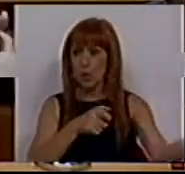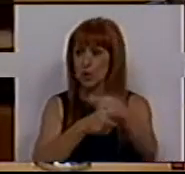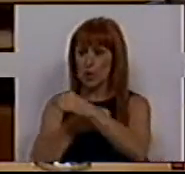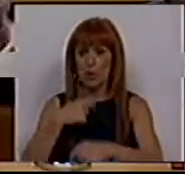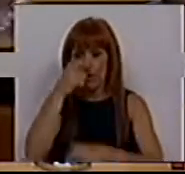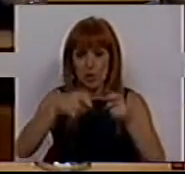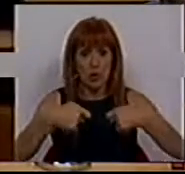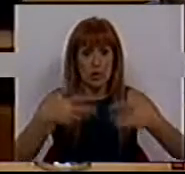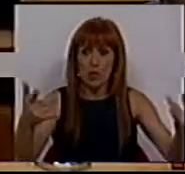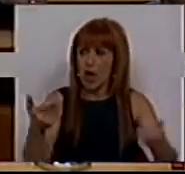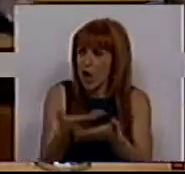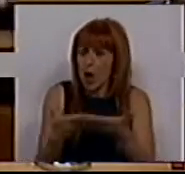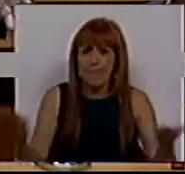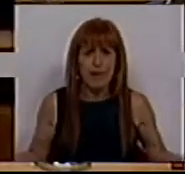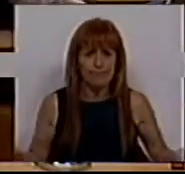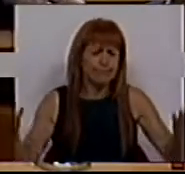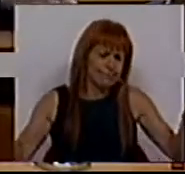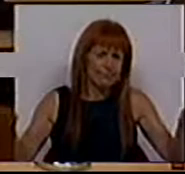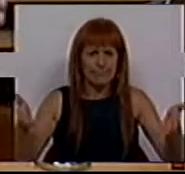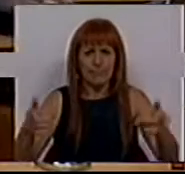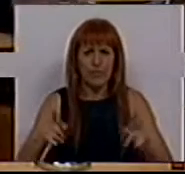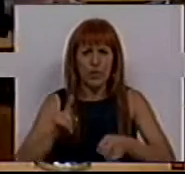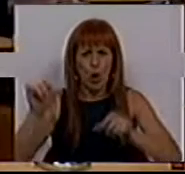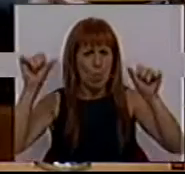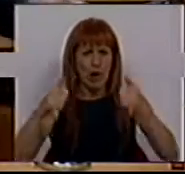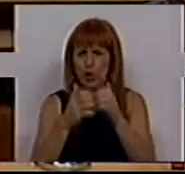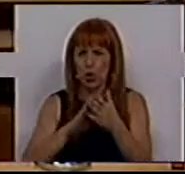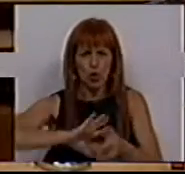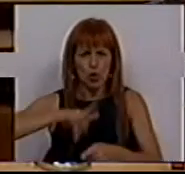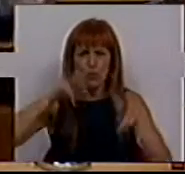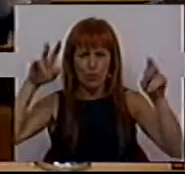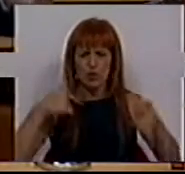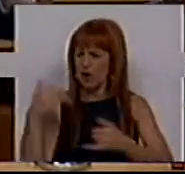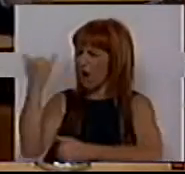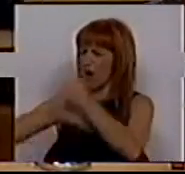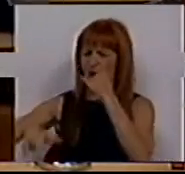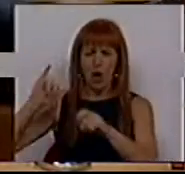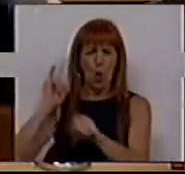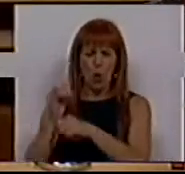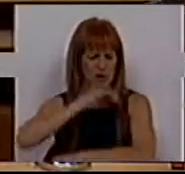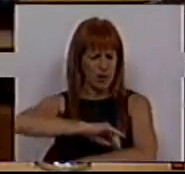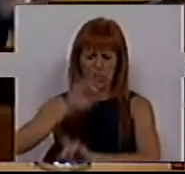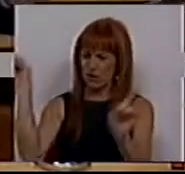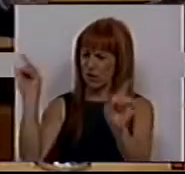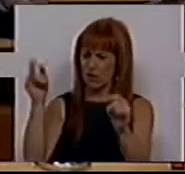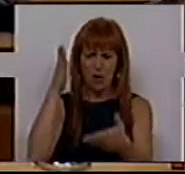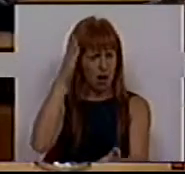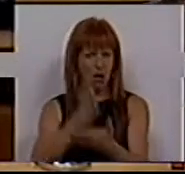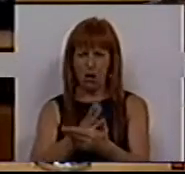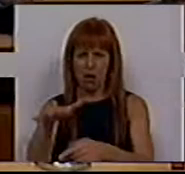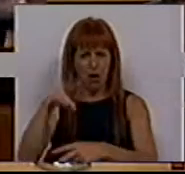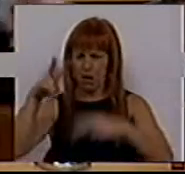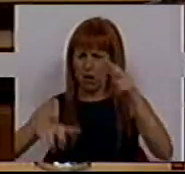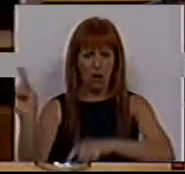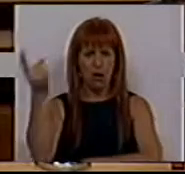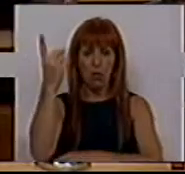o consumidor e sobre a economia. Bom, isso é que é o pior de todos os mundos. Nem substituiu outro tipo de rendimentos, nem é neutral do ponto